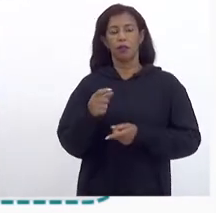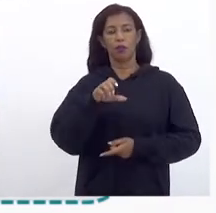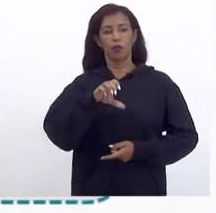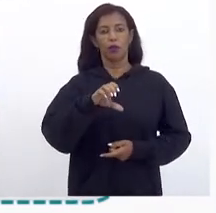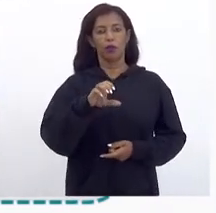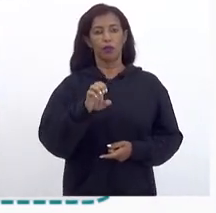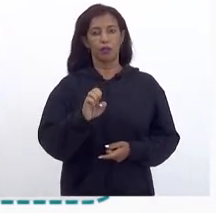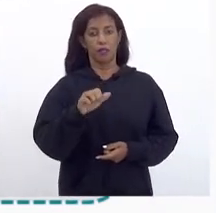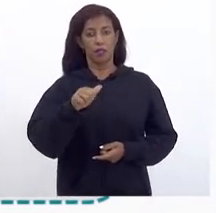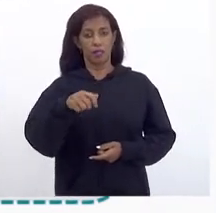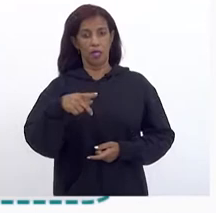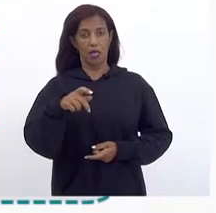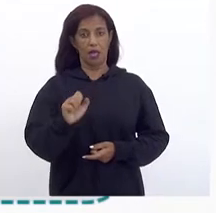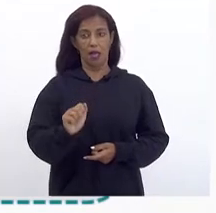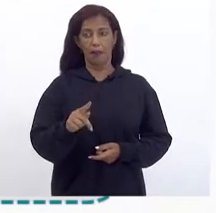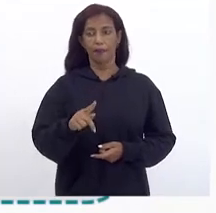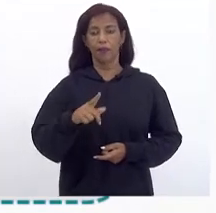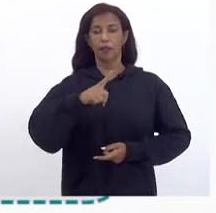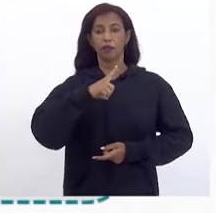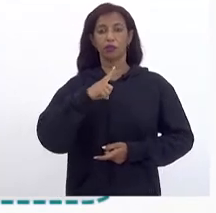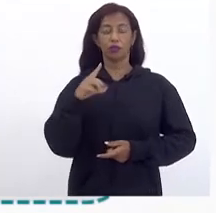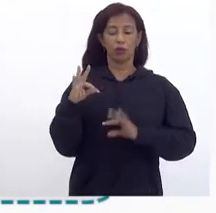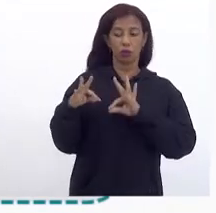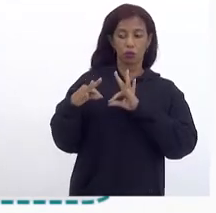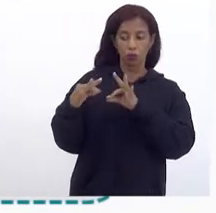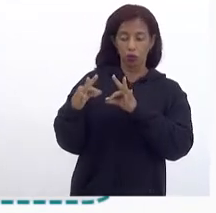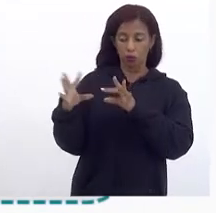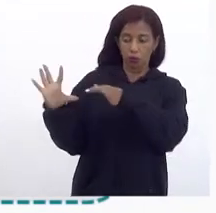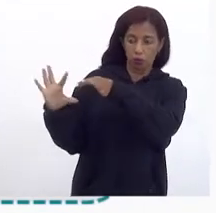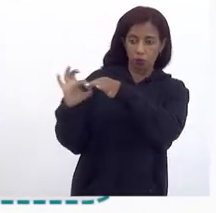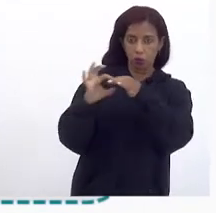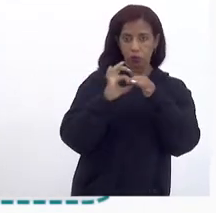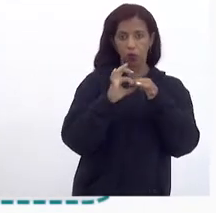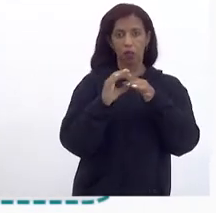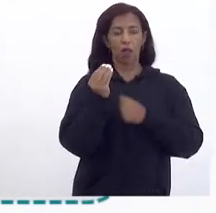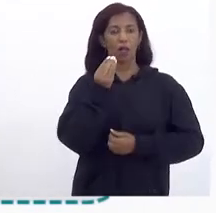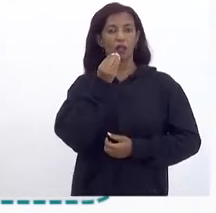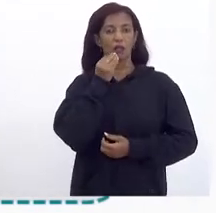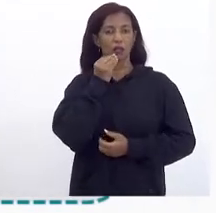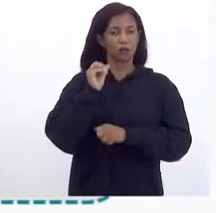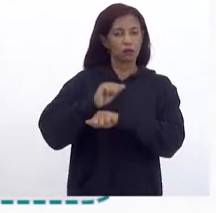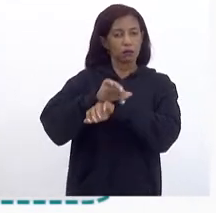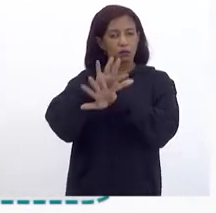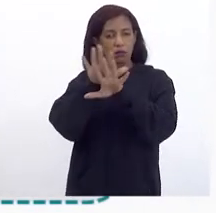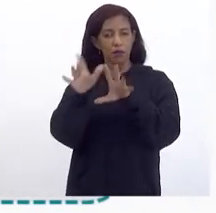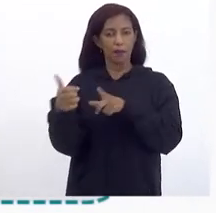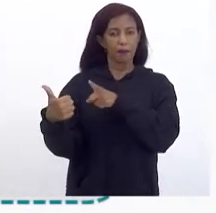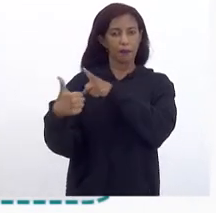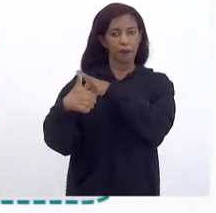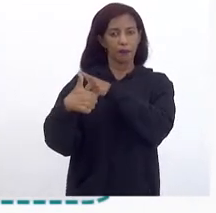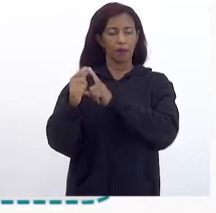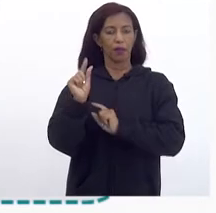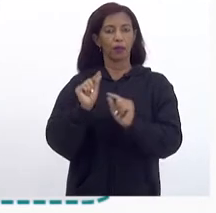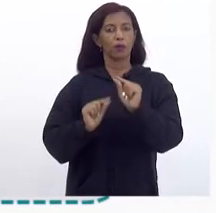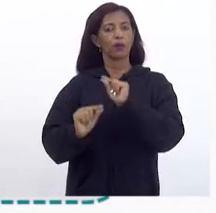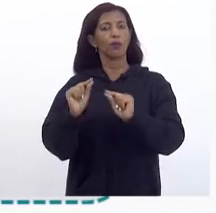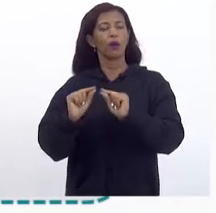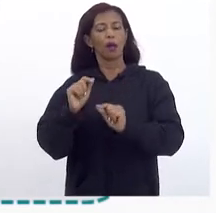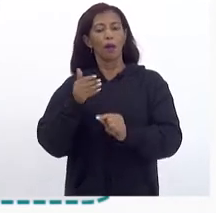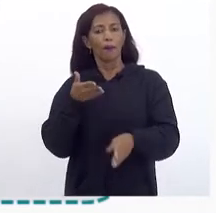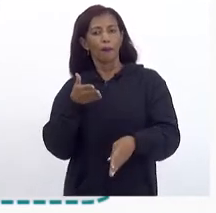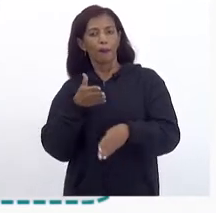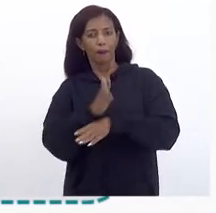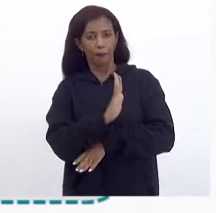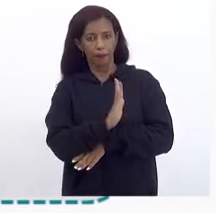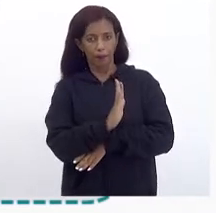Isso esteja totalmente conectado Que daria transparência Primeiro Daquilo que a gente aprovou